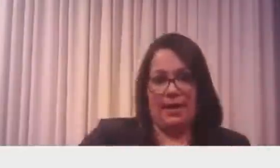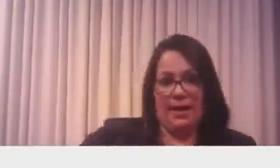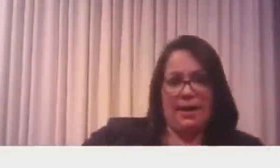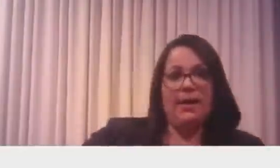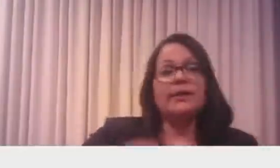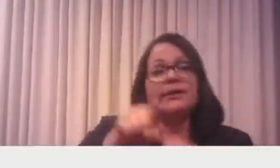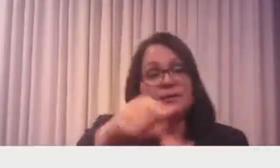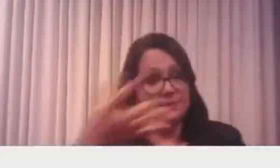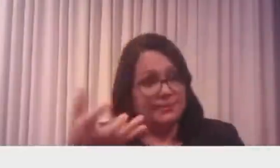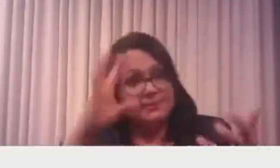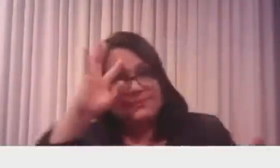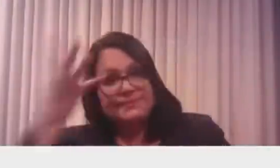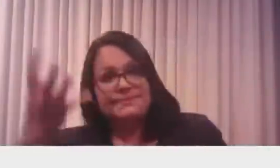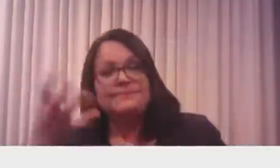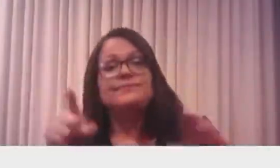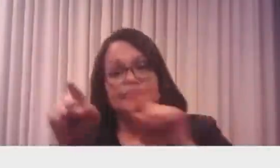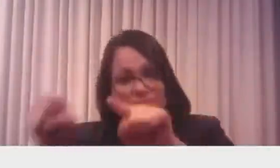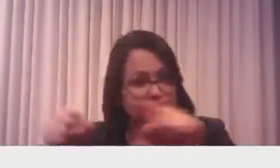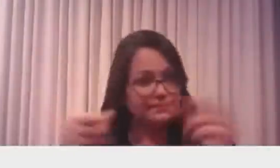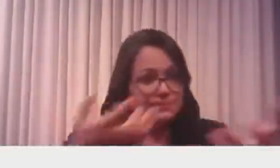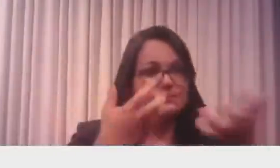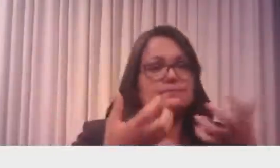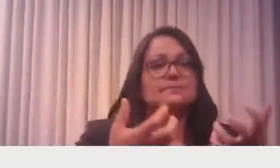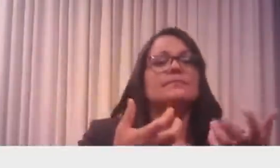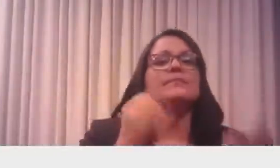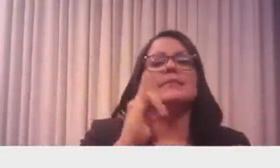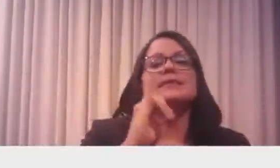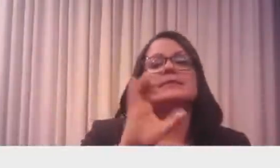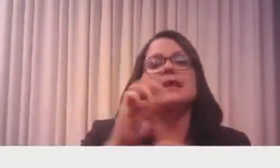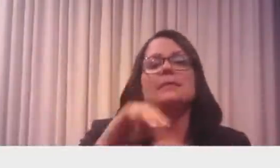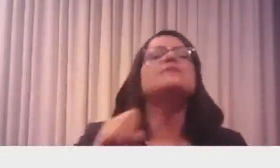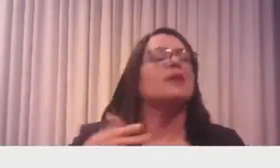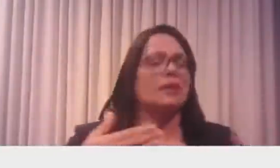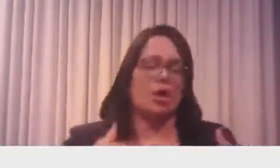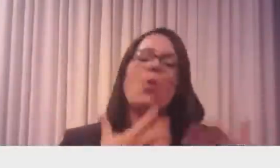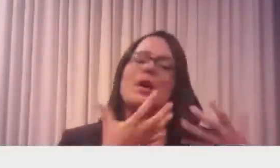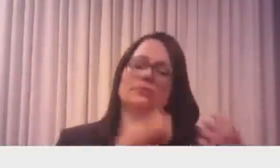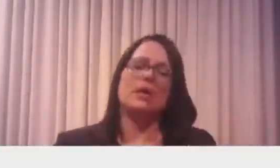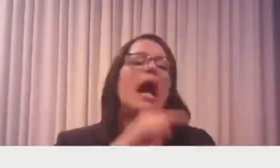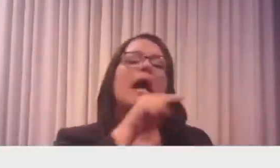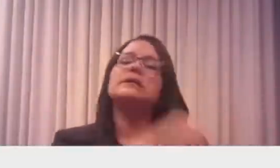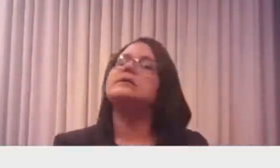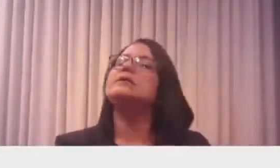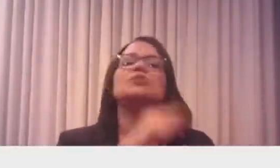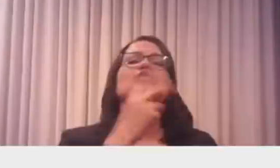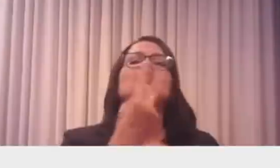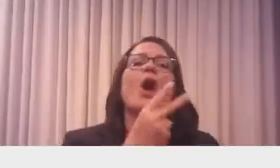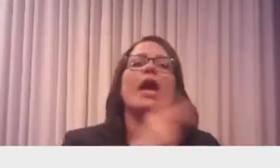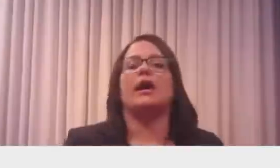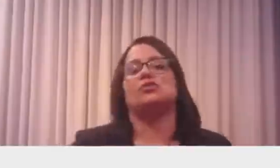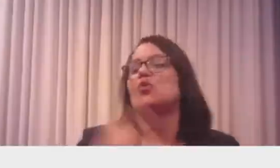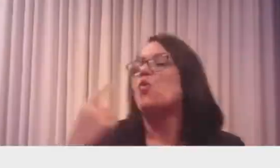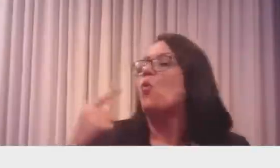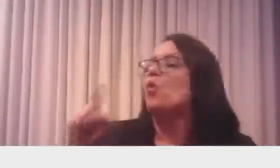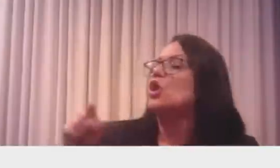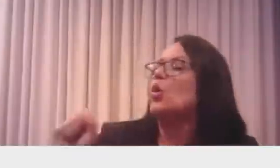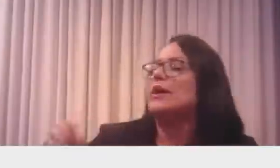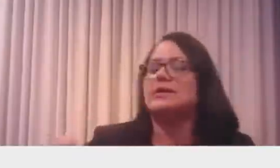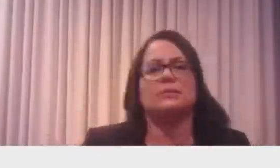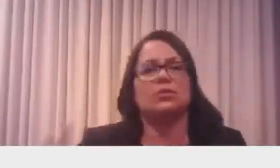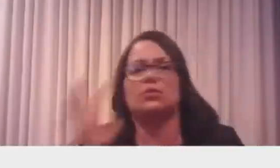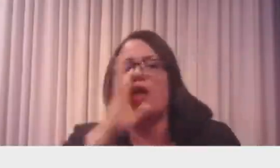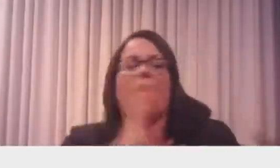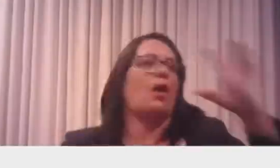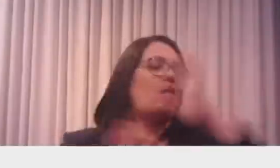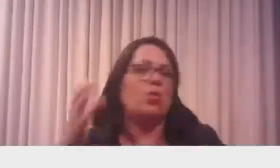achar que deve cobrar, mas ele fala, estou cobrando aqui no meu estado R$2,00, R$1,50, R$2,20, R$1,80, porque tudo cai no meu colo.